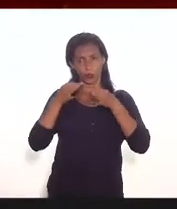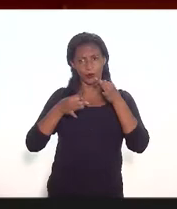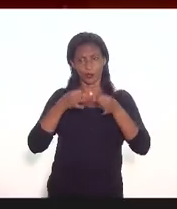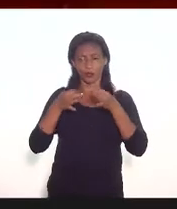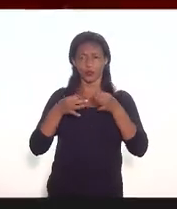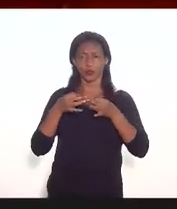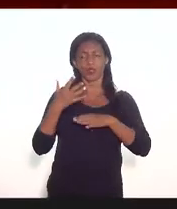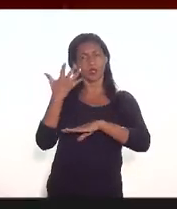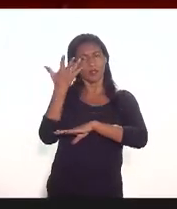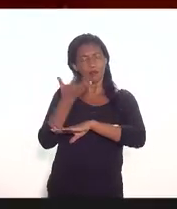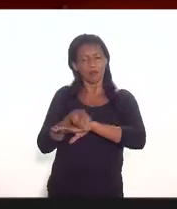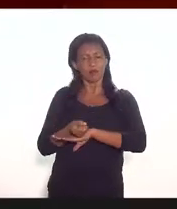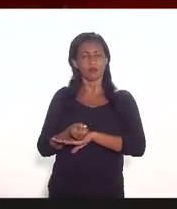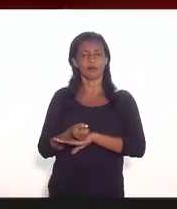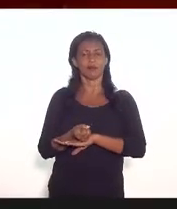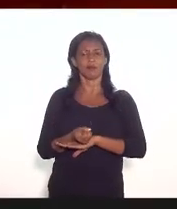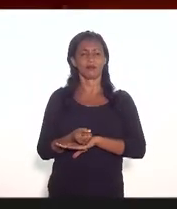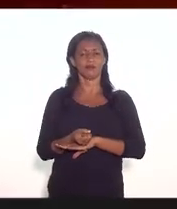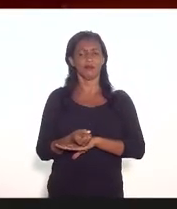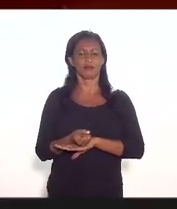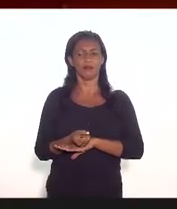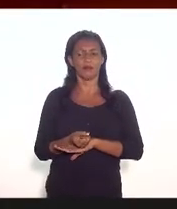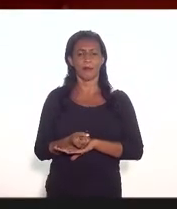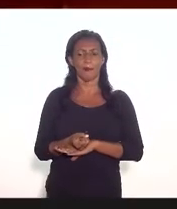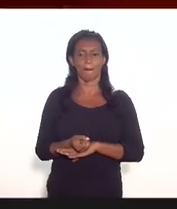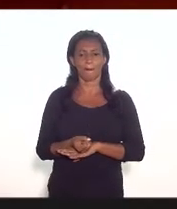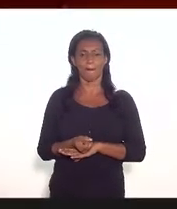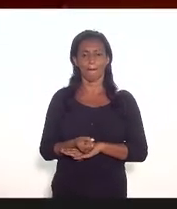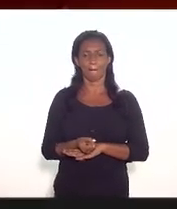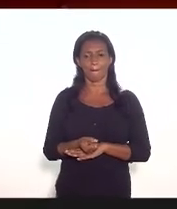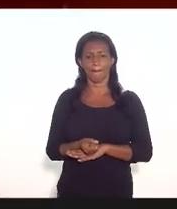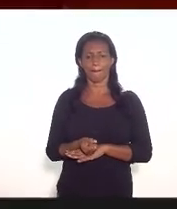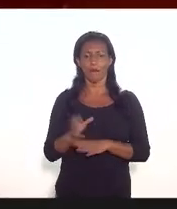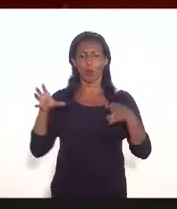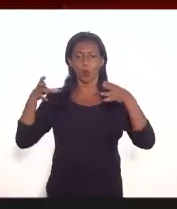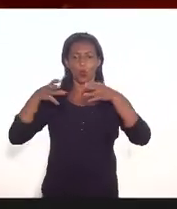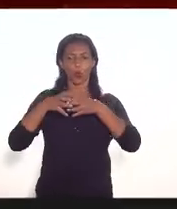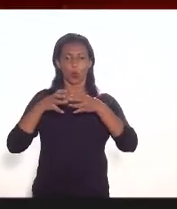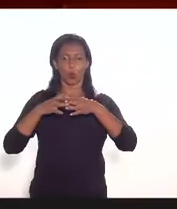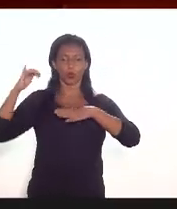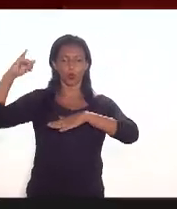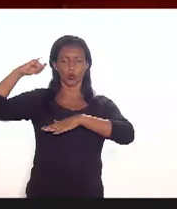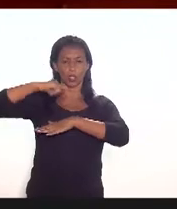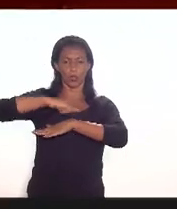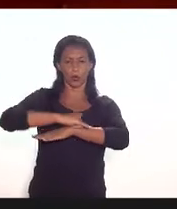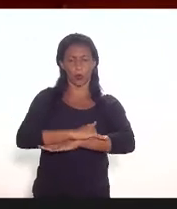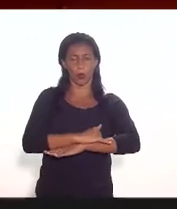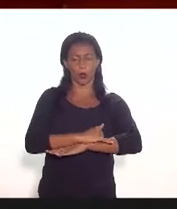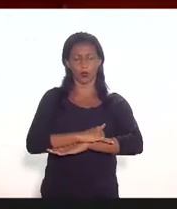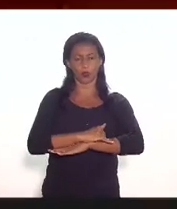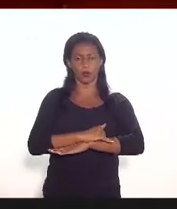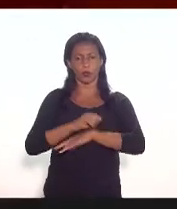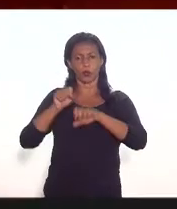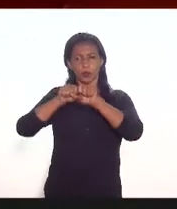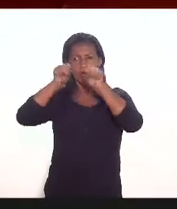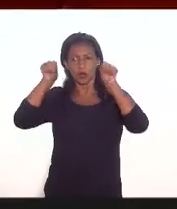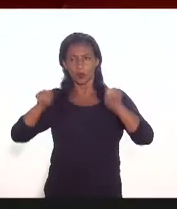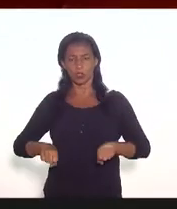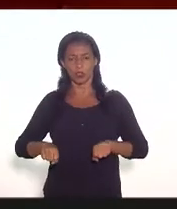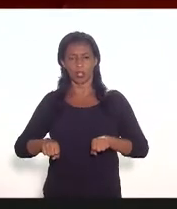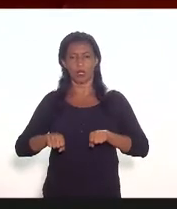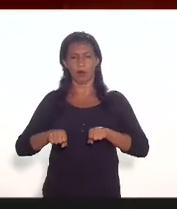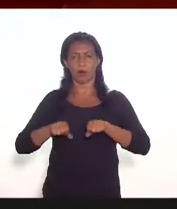considerar o conjunto de aeroportos como um sistema alimentador